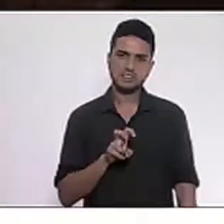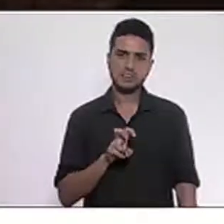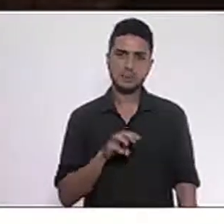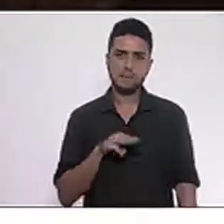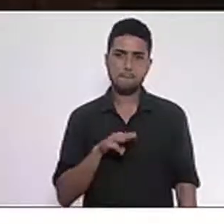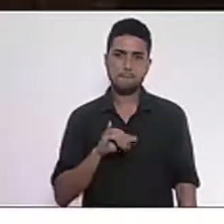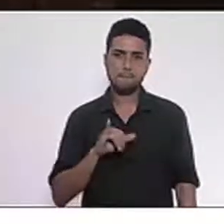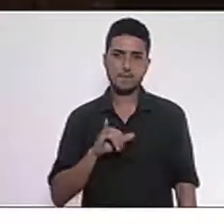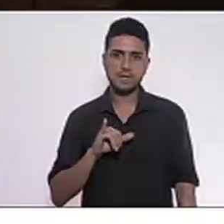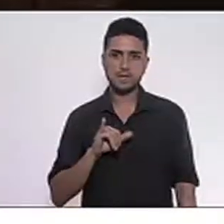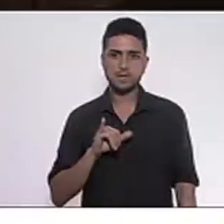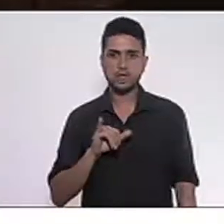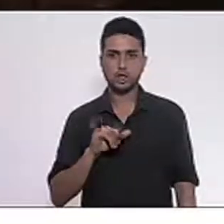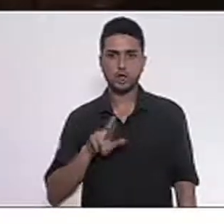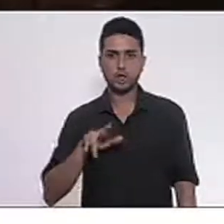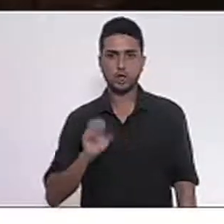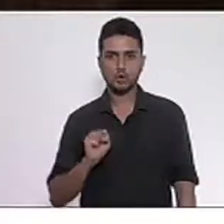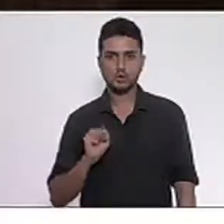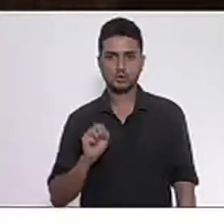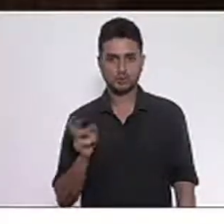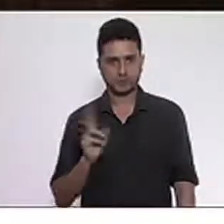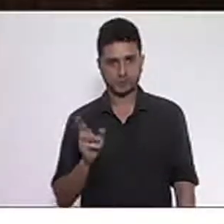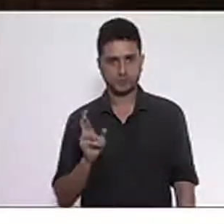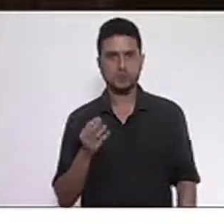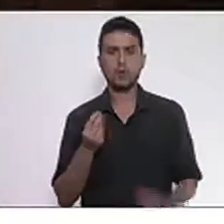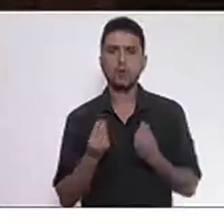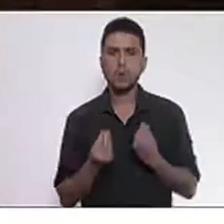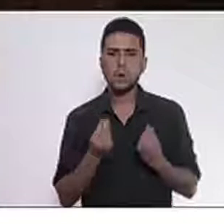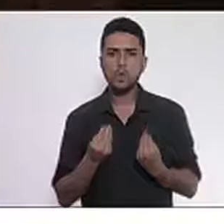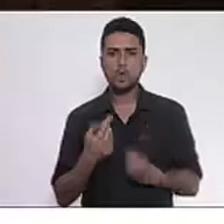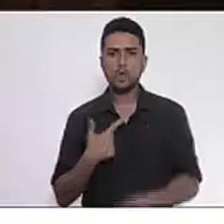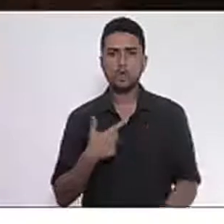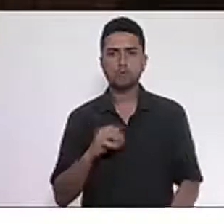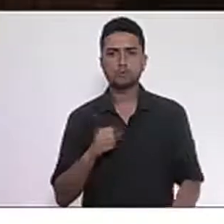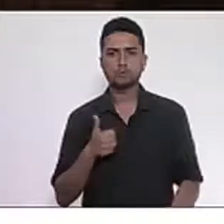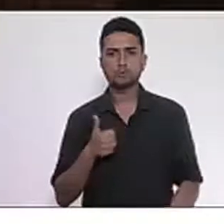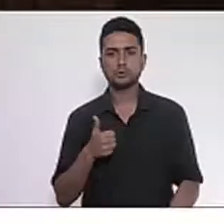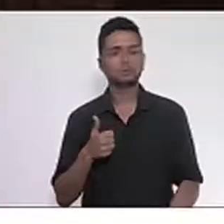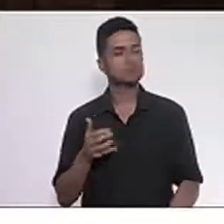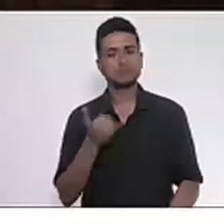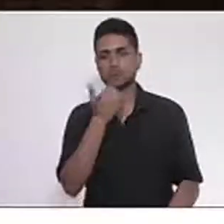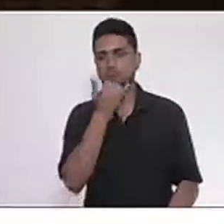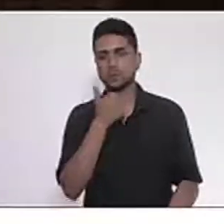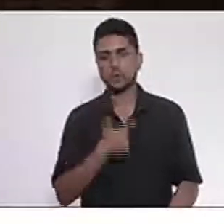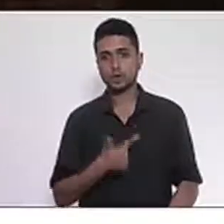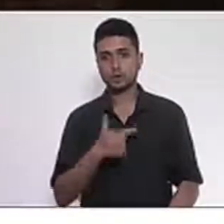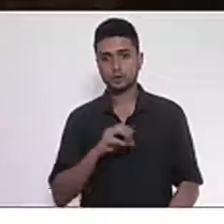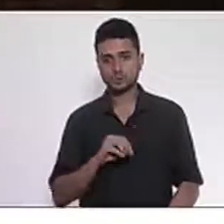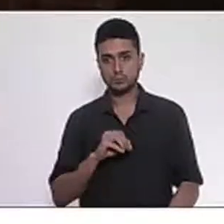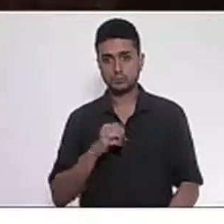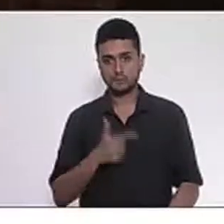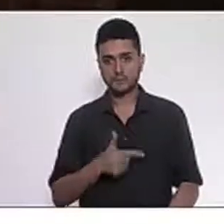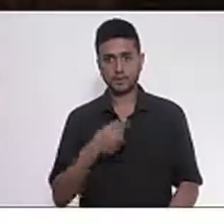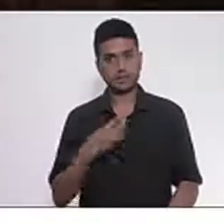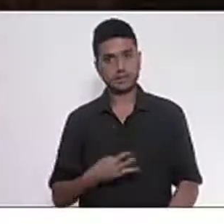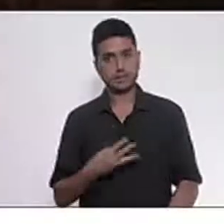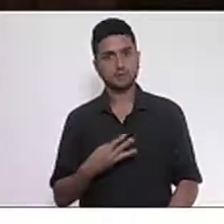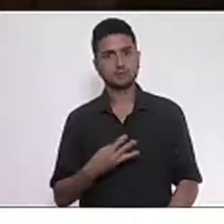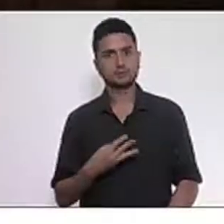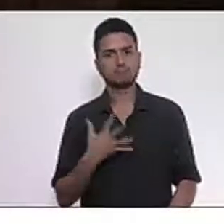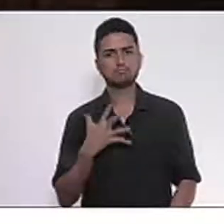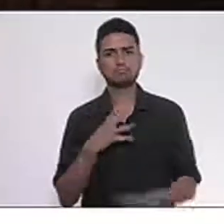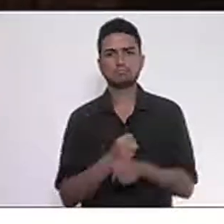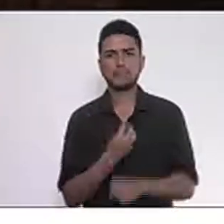Como chegar em 2013, em 2023, com 3 bilhões?